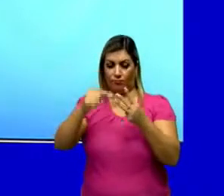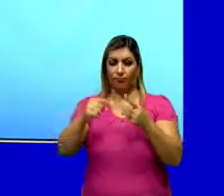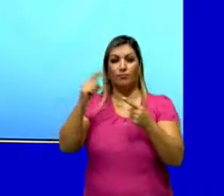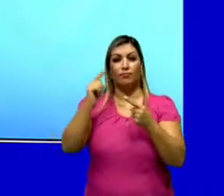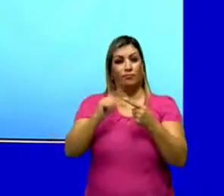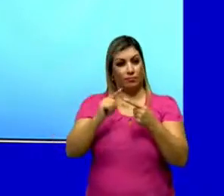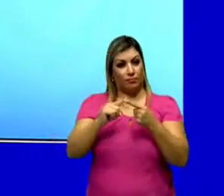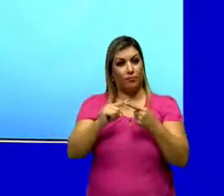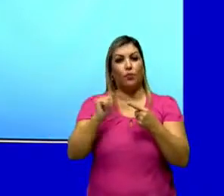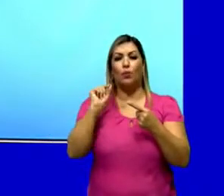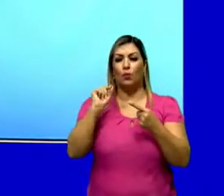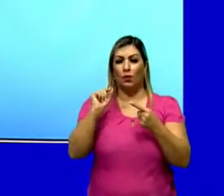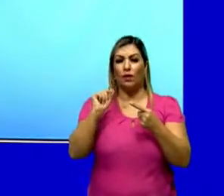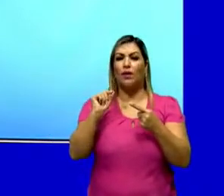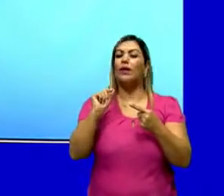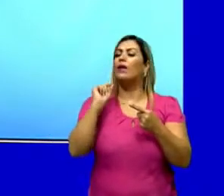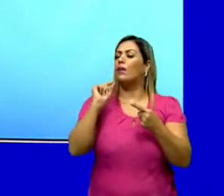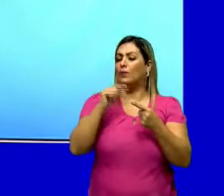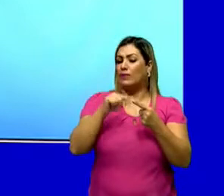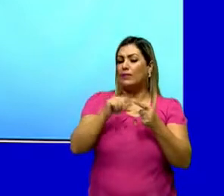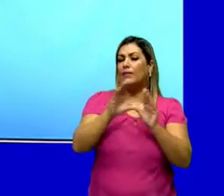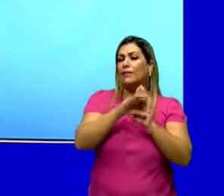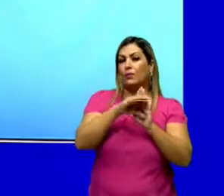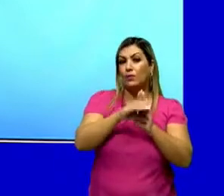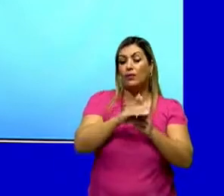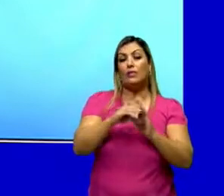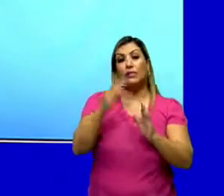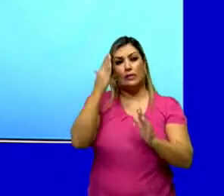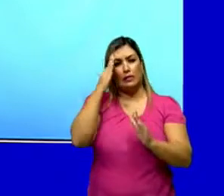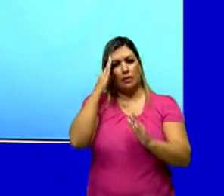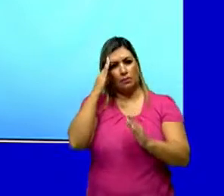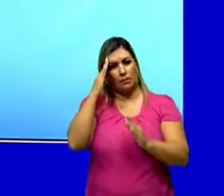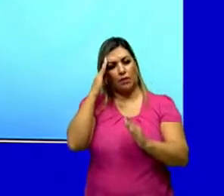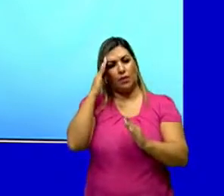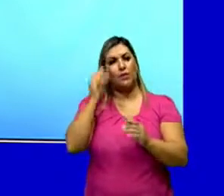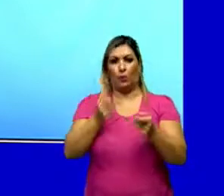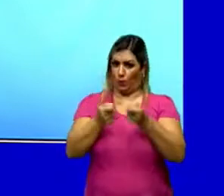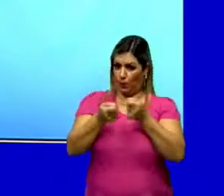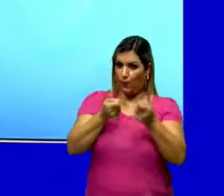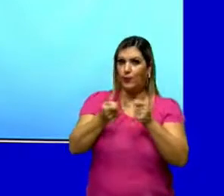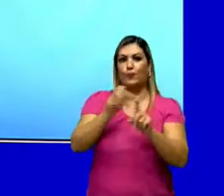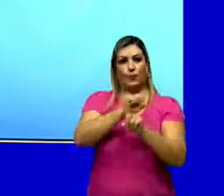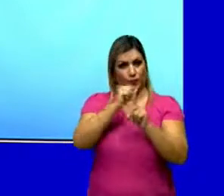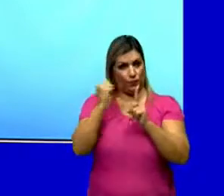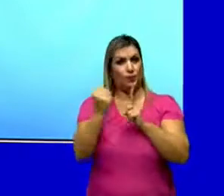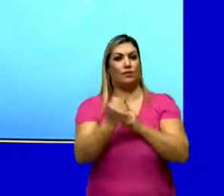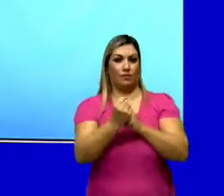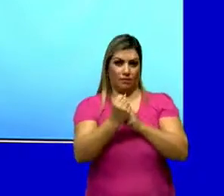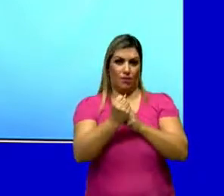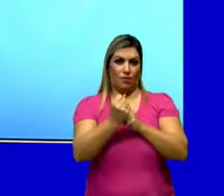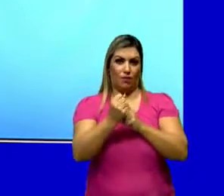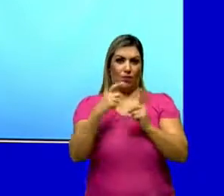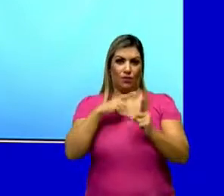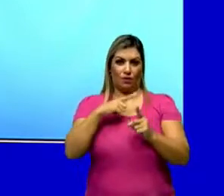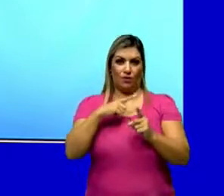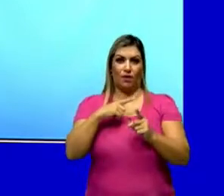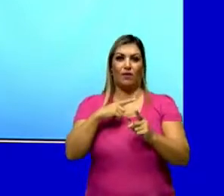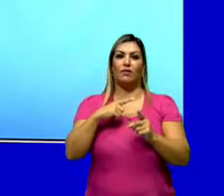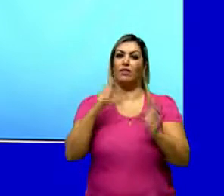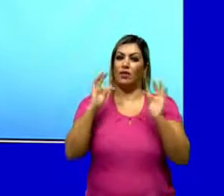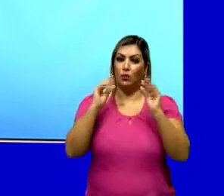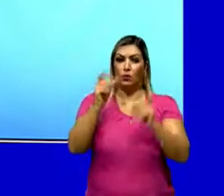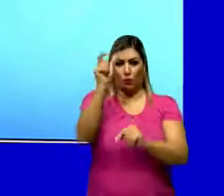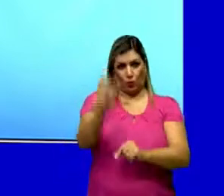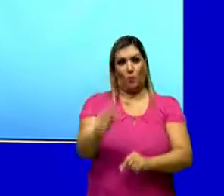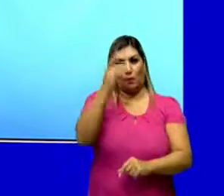coercitividade vai ser nada mais do que o domínio que essa sociedade vai exercer sobre esse